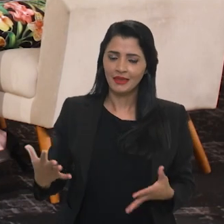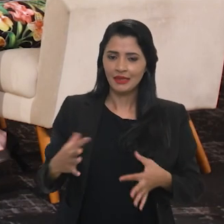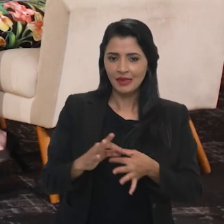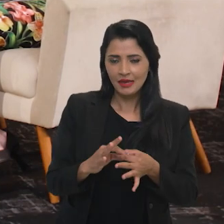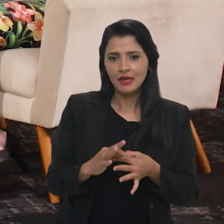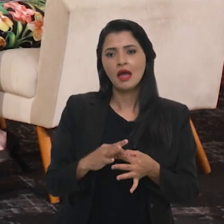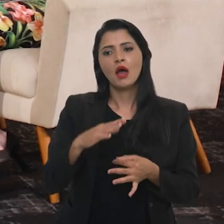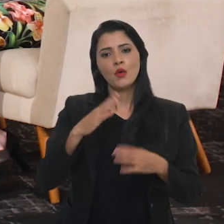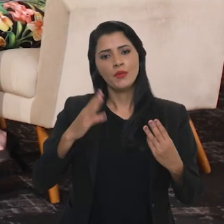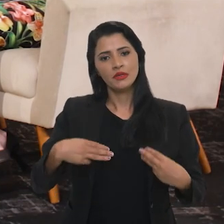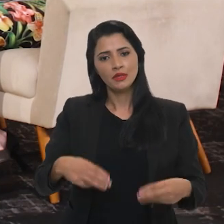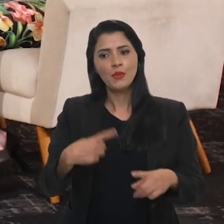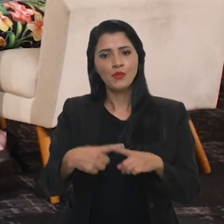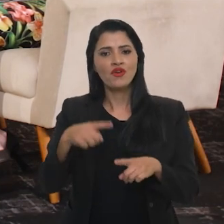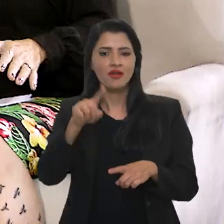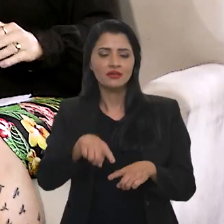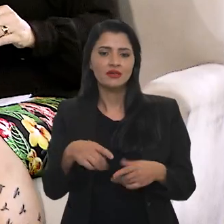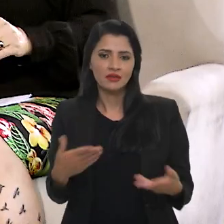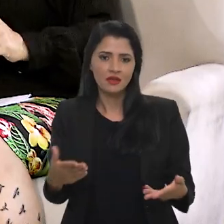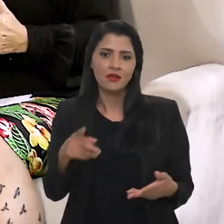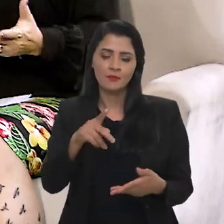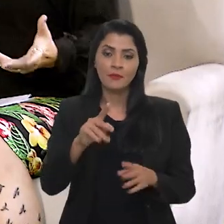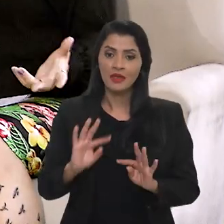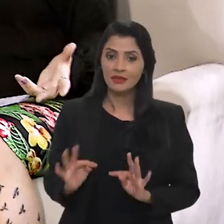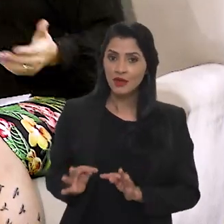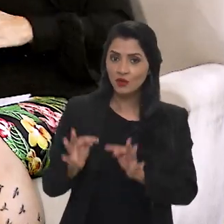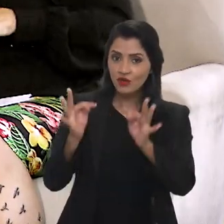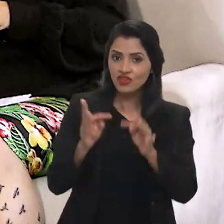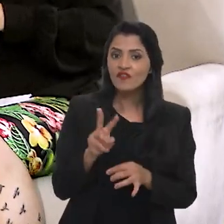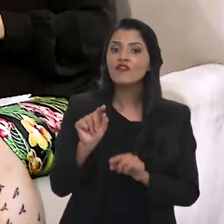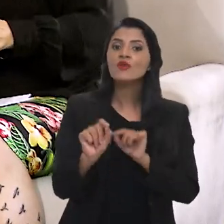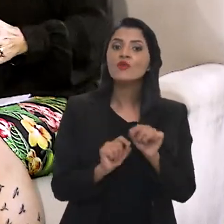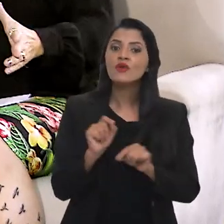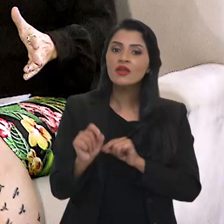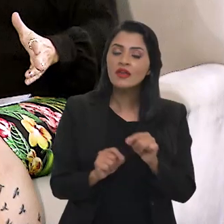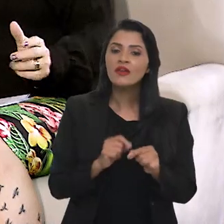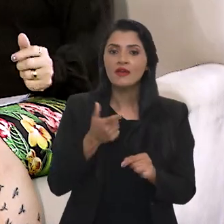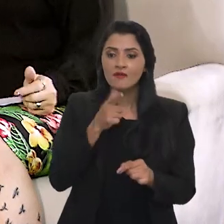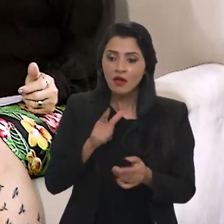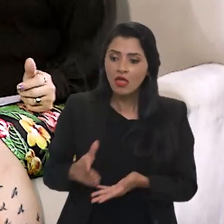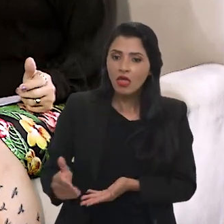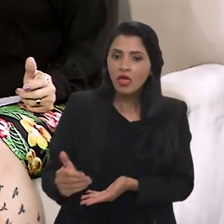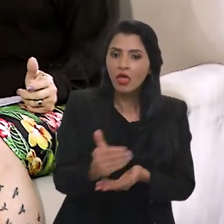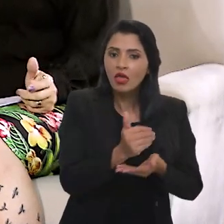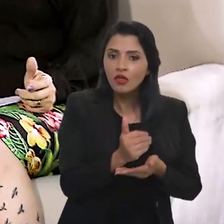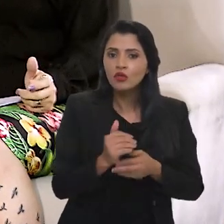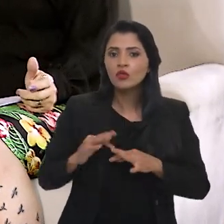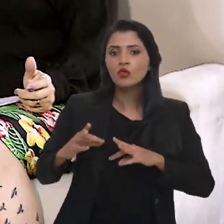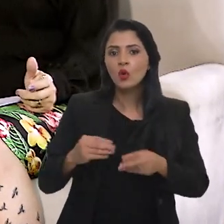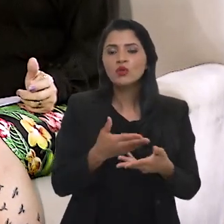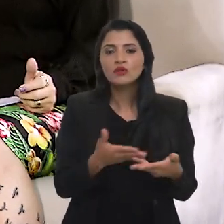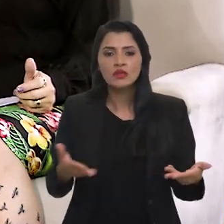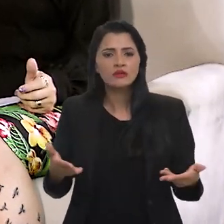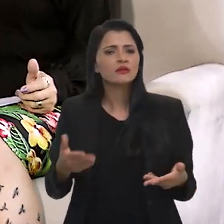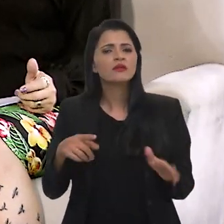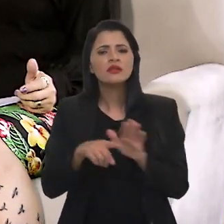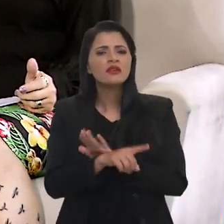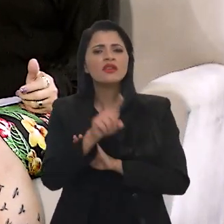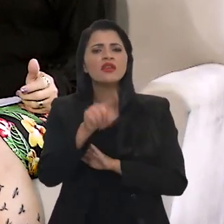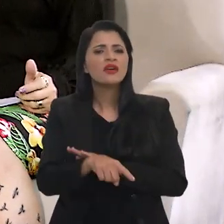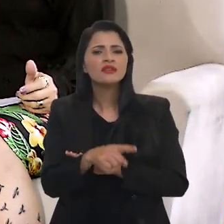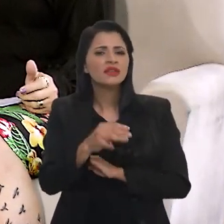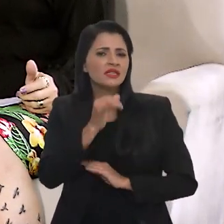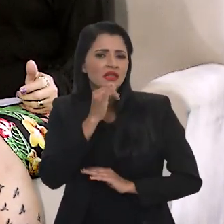cada vez mais os braços do Ministério, porque é isso, né? A tecnologia vai pegando todos esses órgãos.